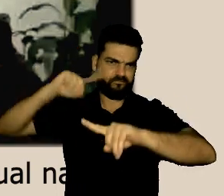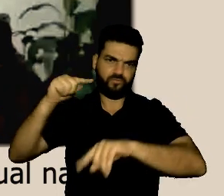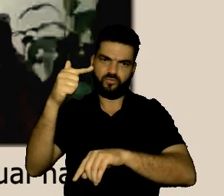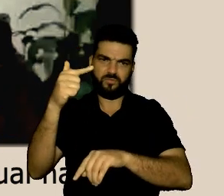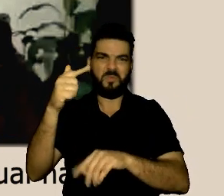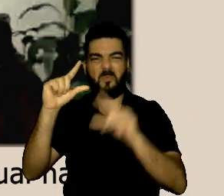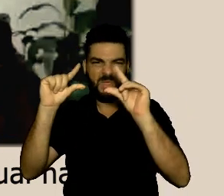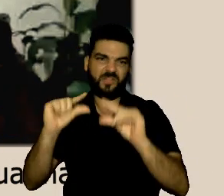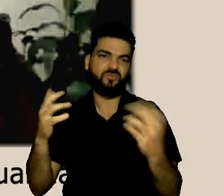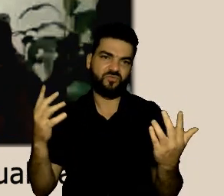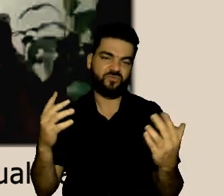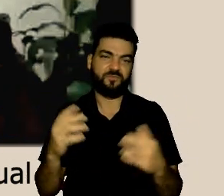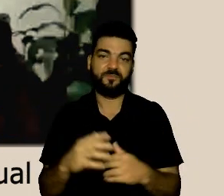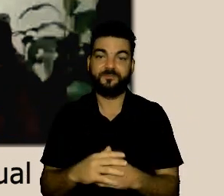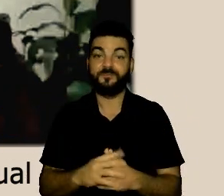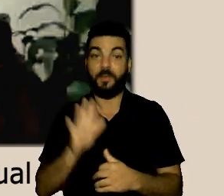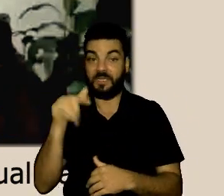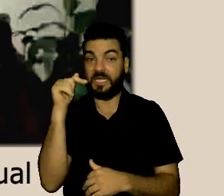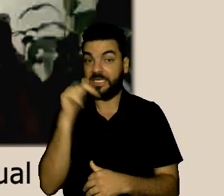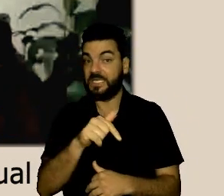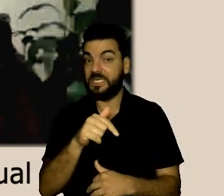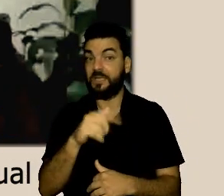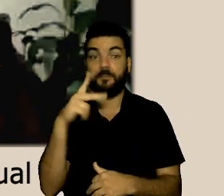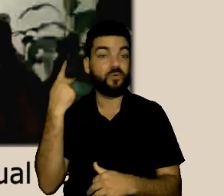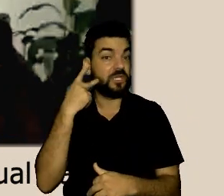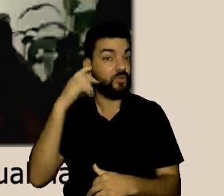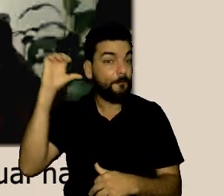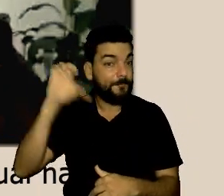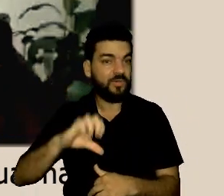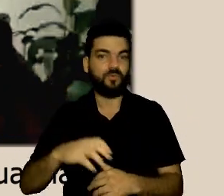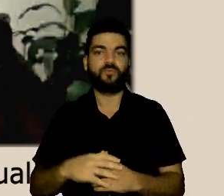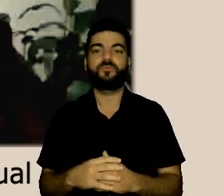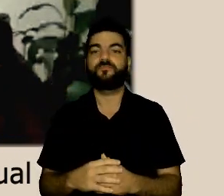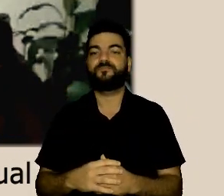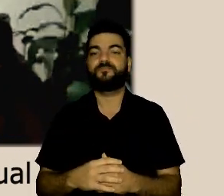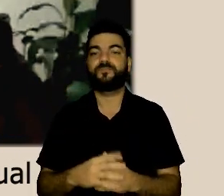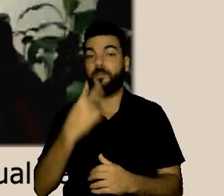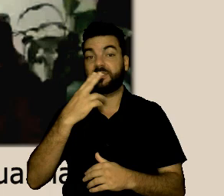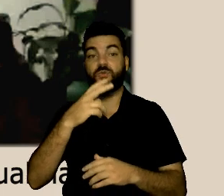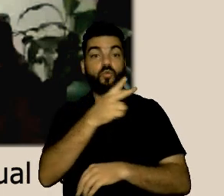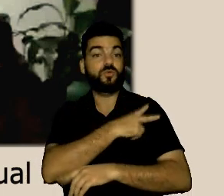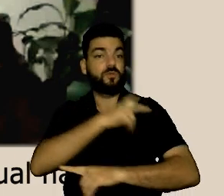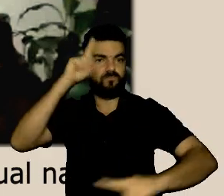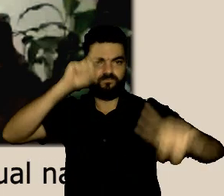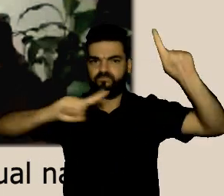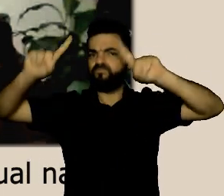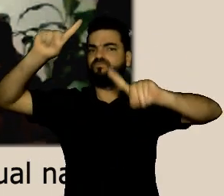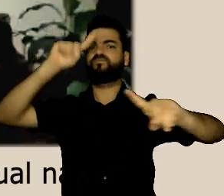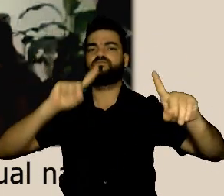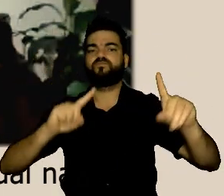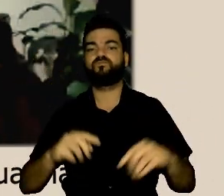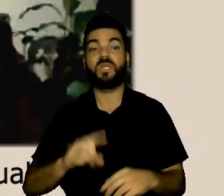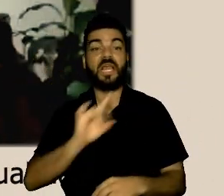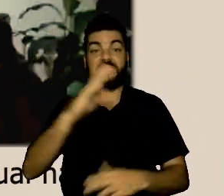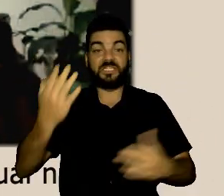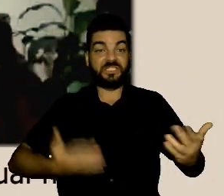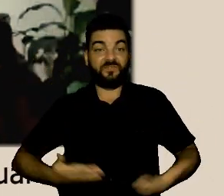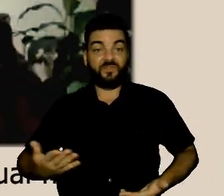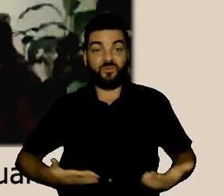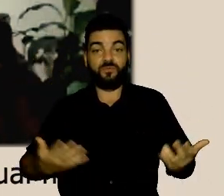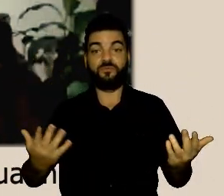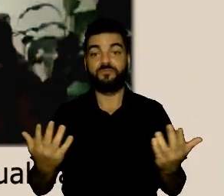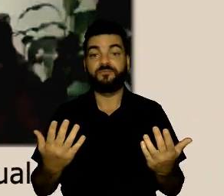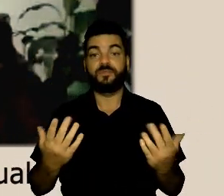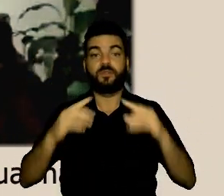ministério público federal não é tão hierarquizada mas a instituição que realmente ela tem essa hierarquia onde nós temos os procuradores quase